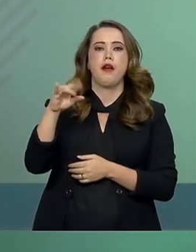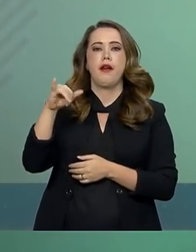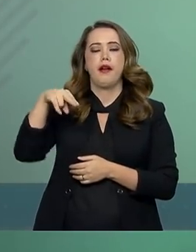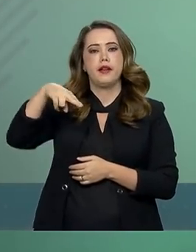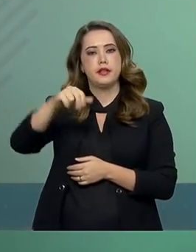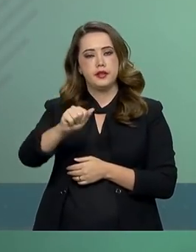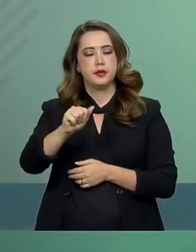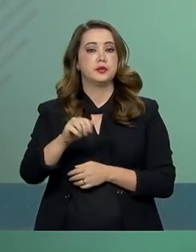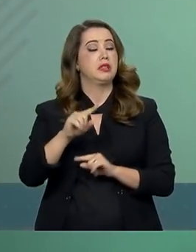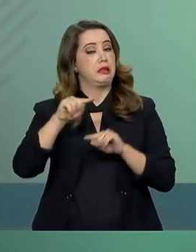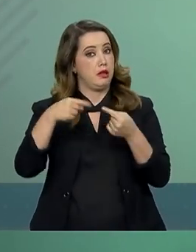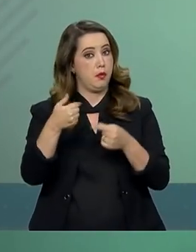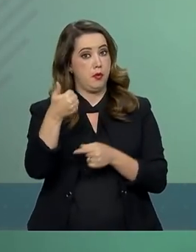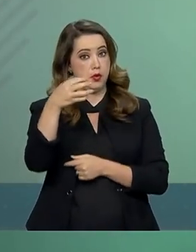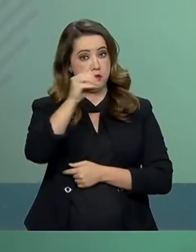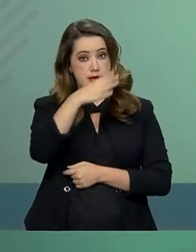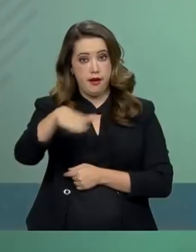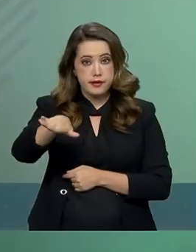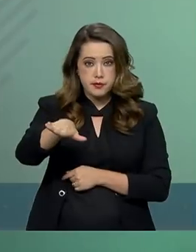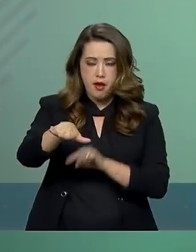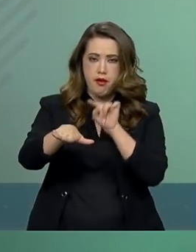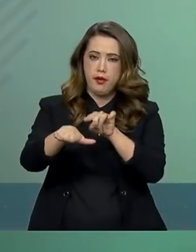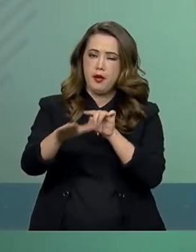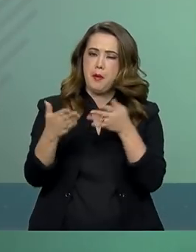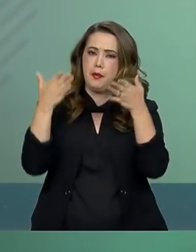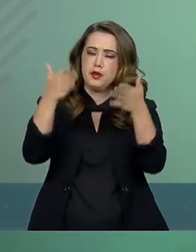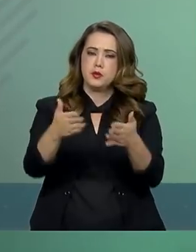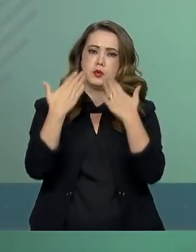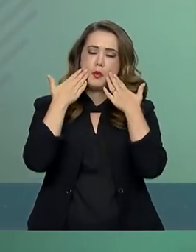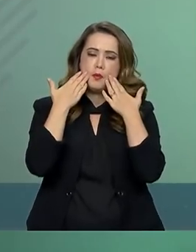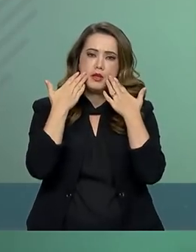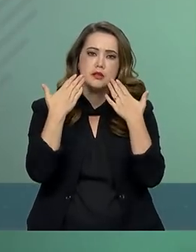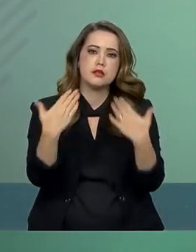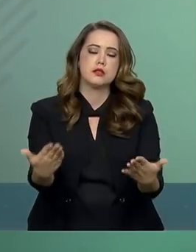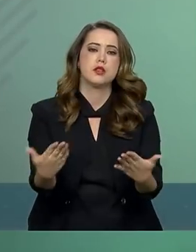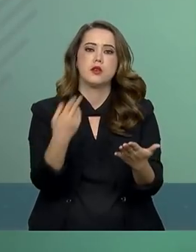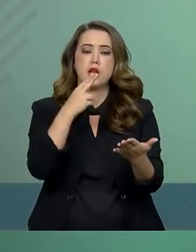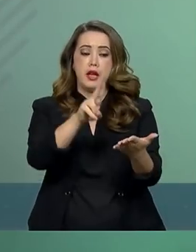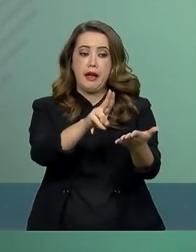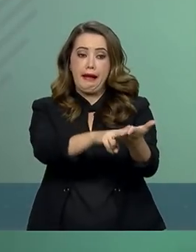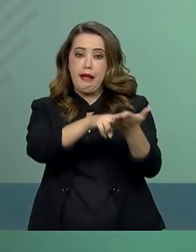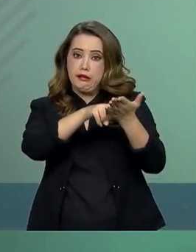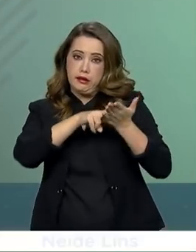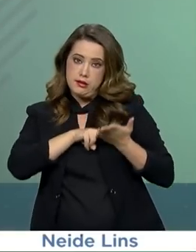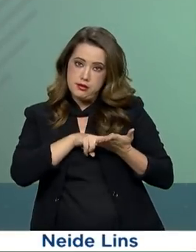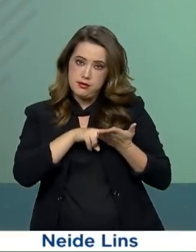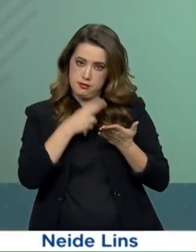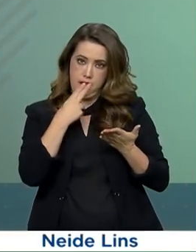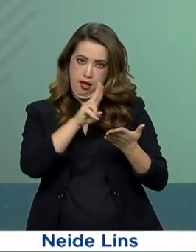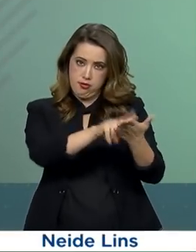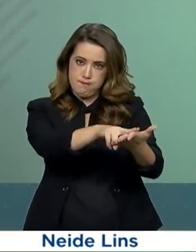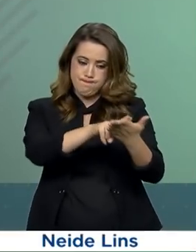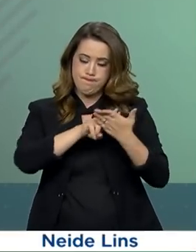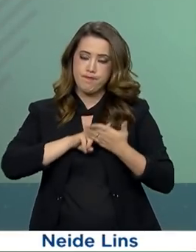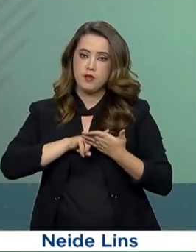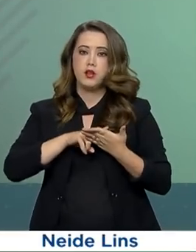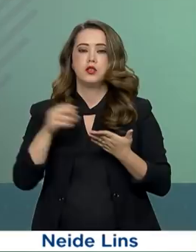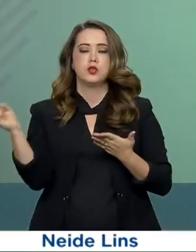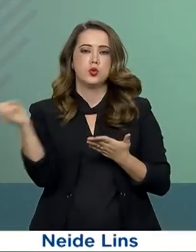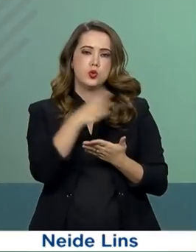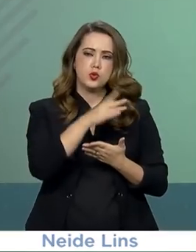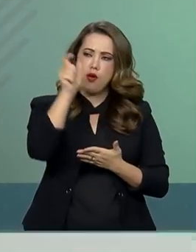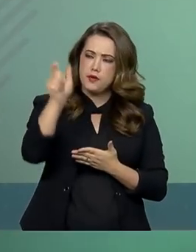participou da cerimônia de apresentação de cartas credenciais dos novos